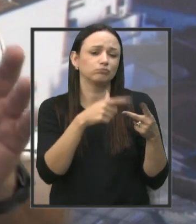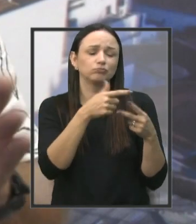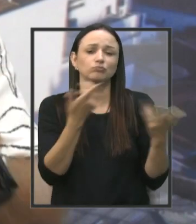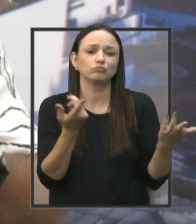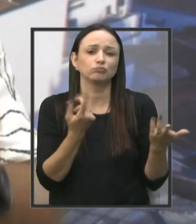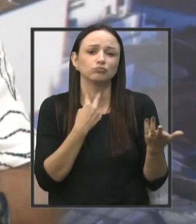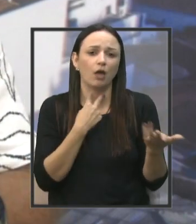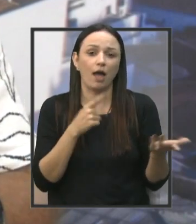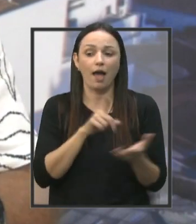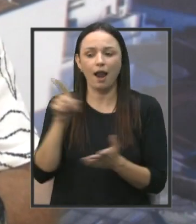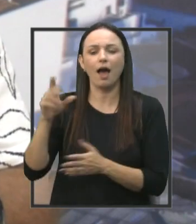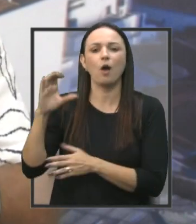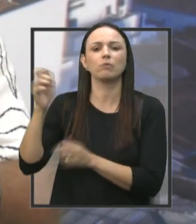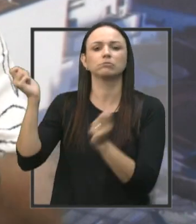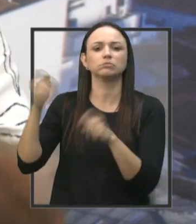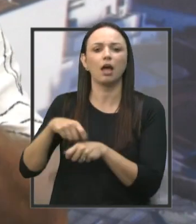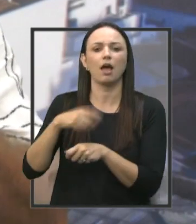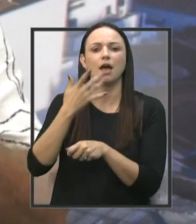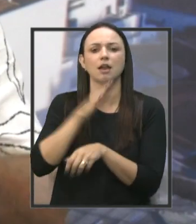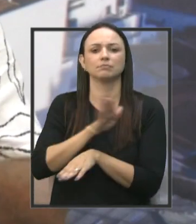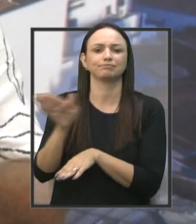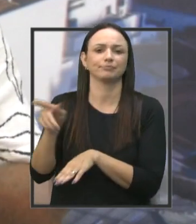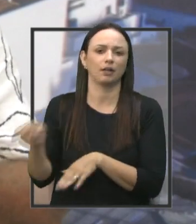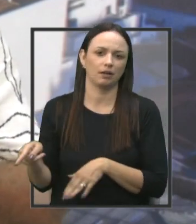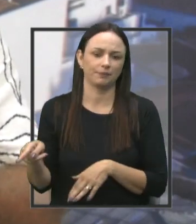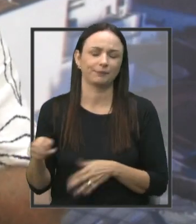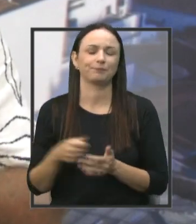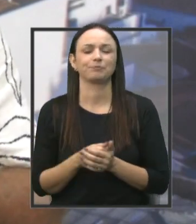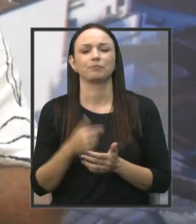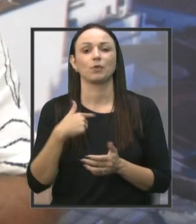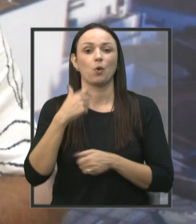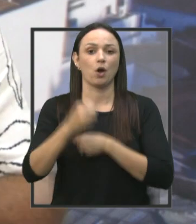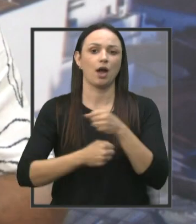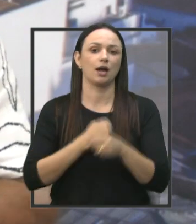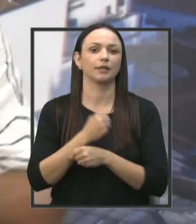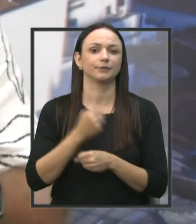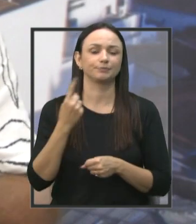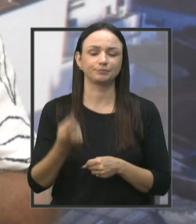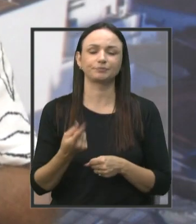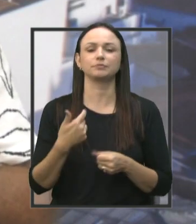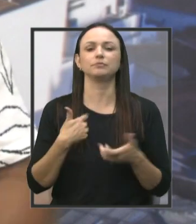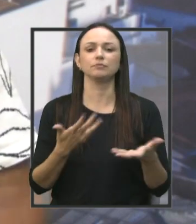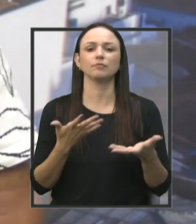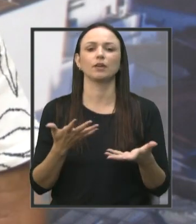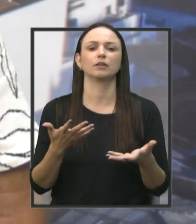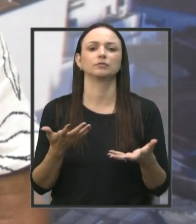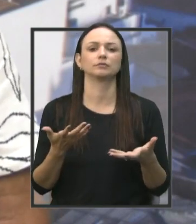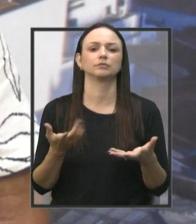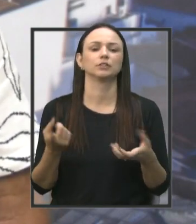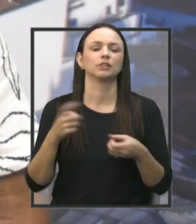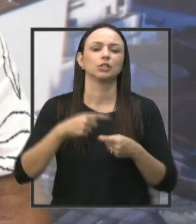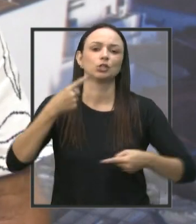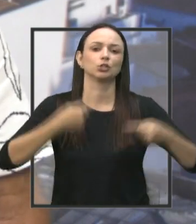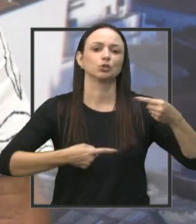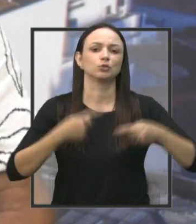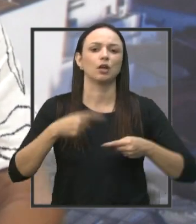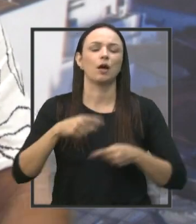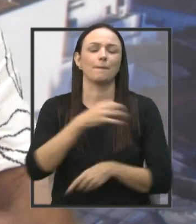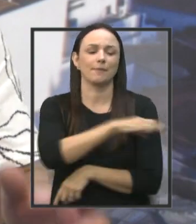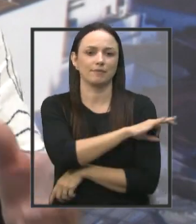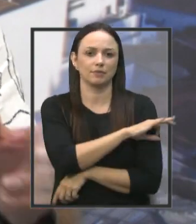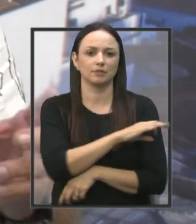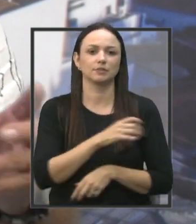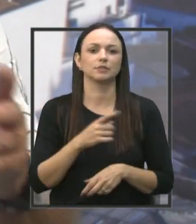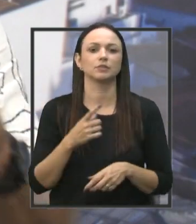lá é um clube maravilhoso. Então, o ano que vem, eu pretendo retomar uma discussão com o prefeito,